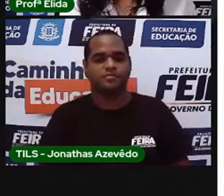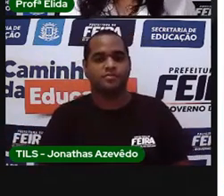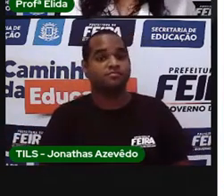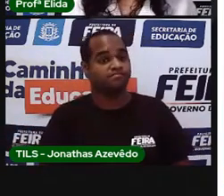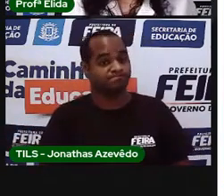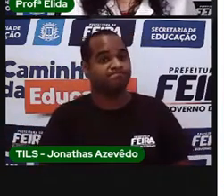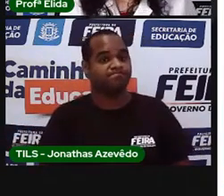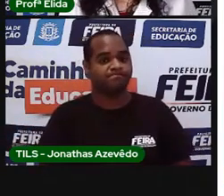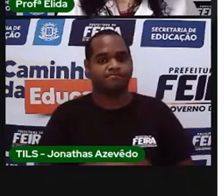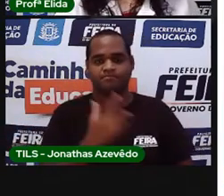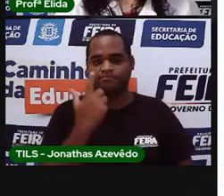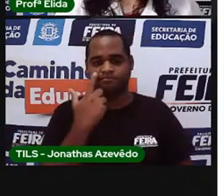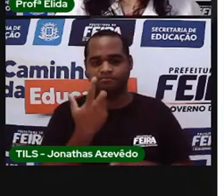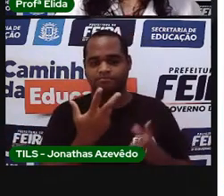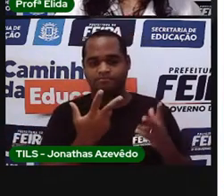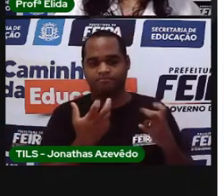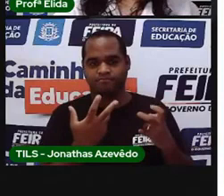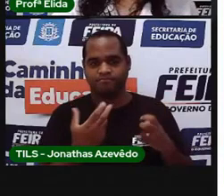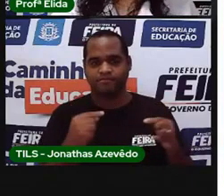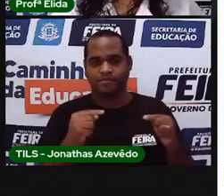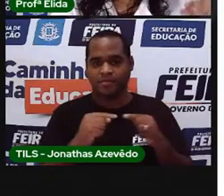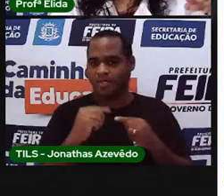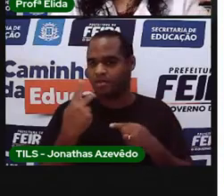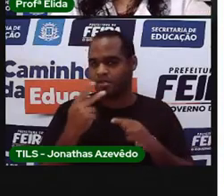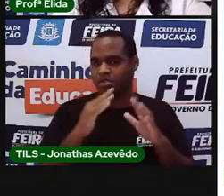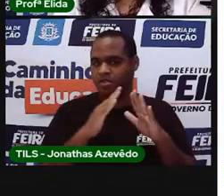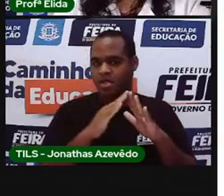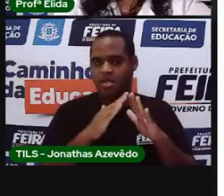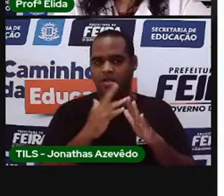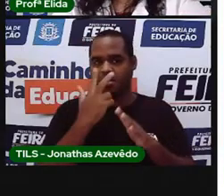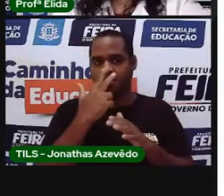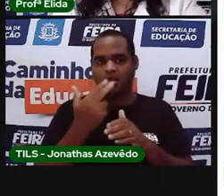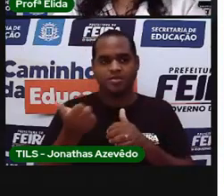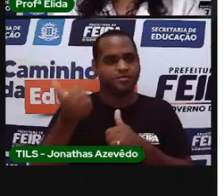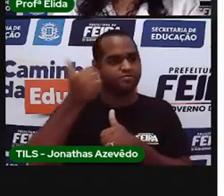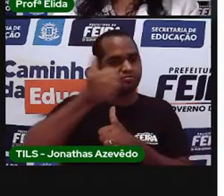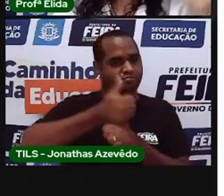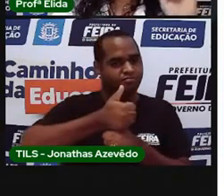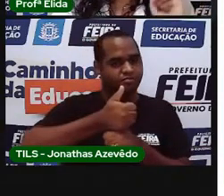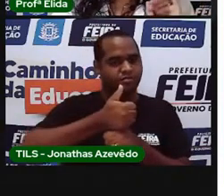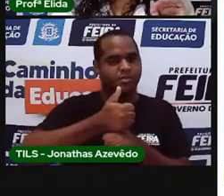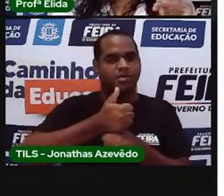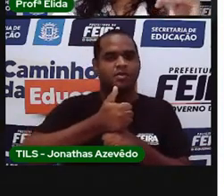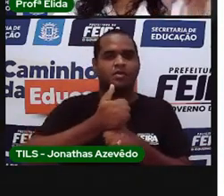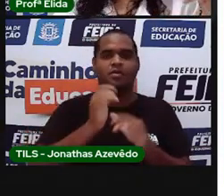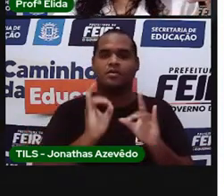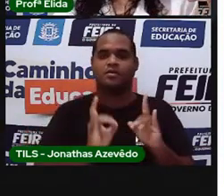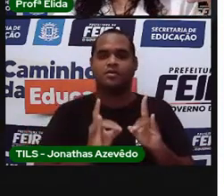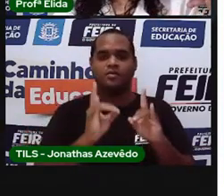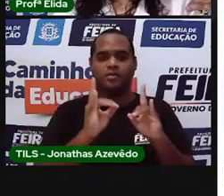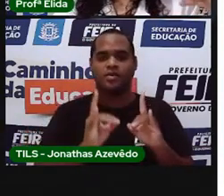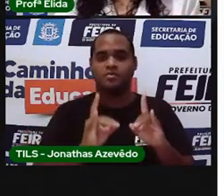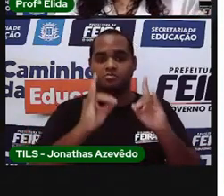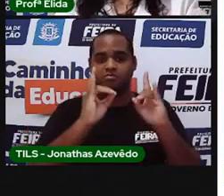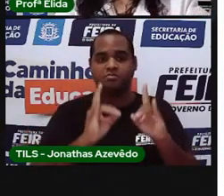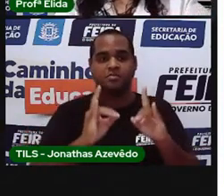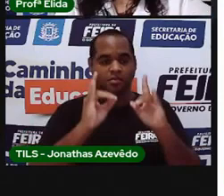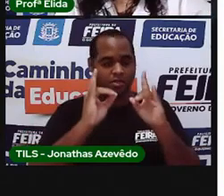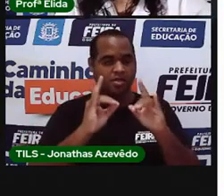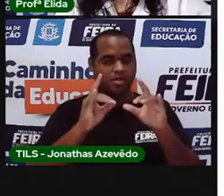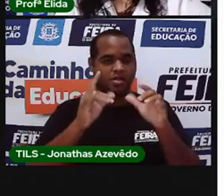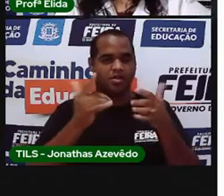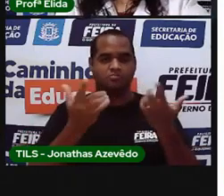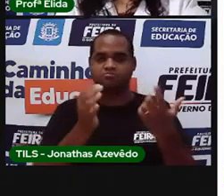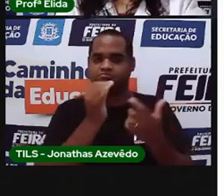Olha só. Aí tem uma casa, né? Tipo um prédio, um hotel. E o hotel tem